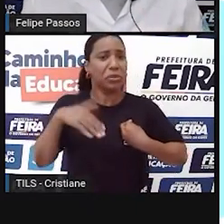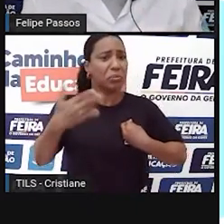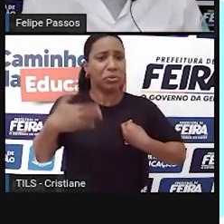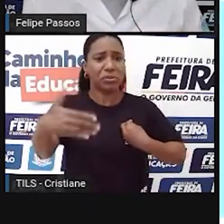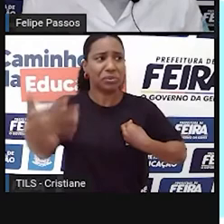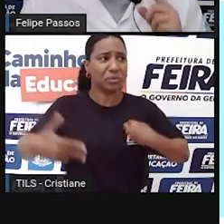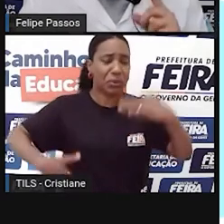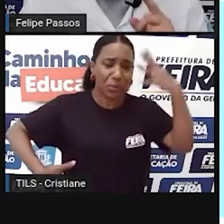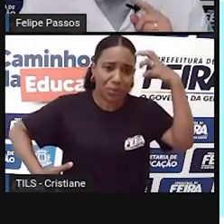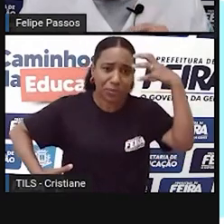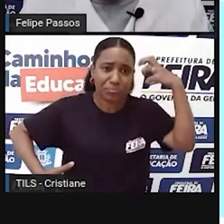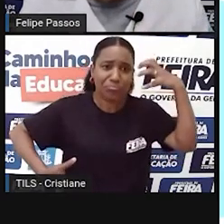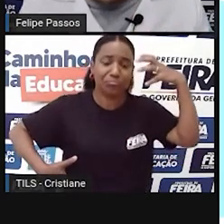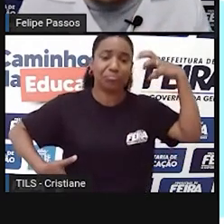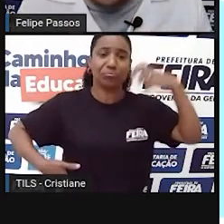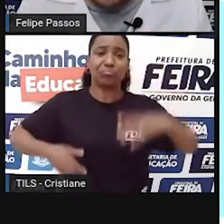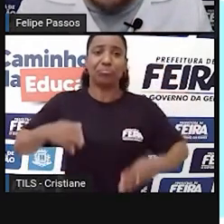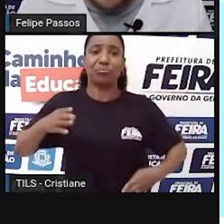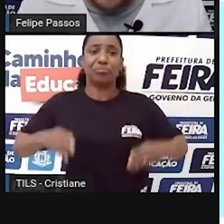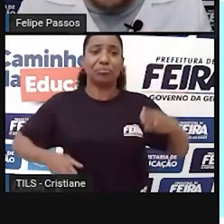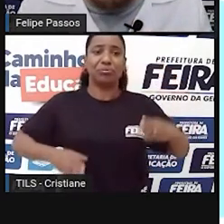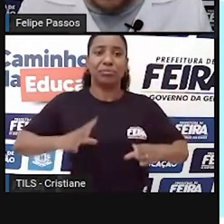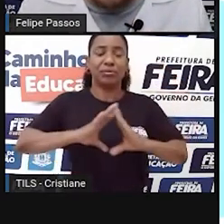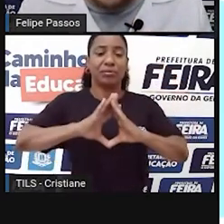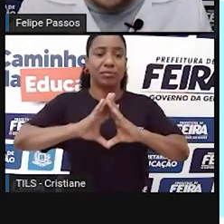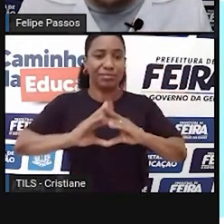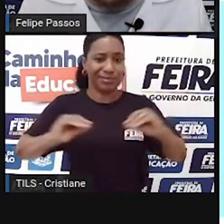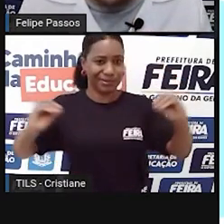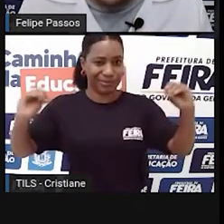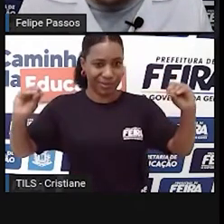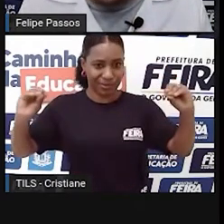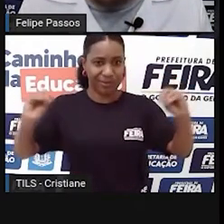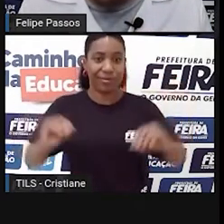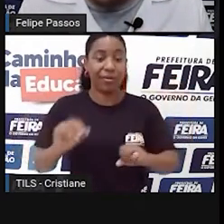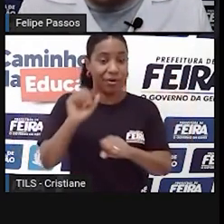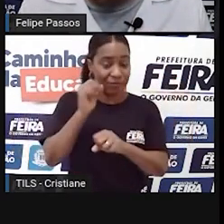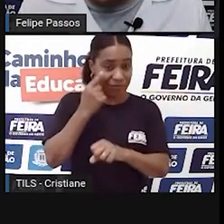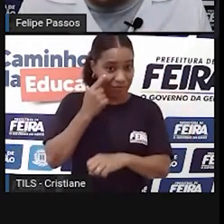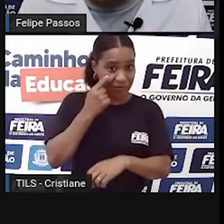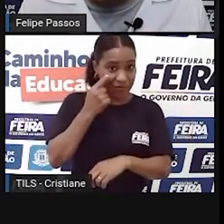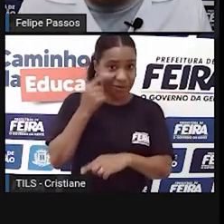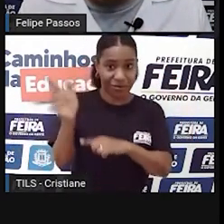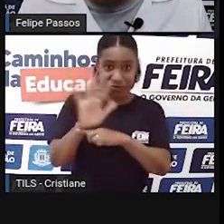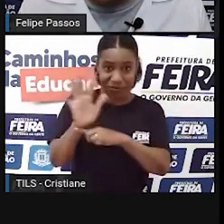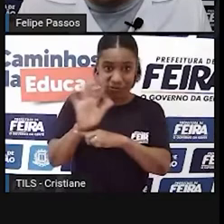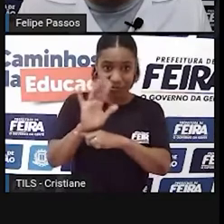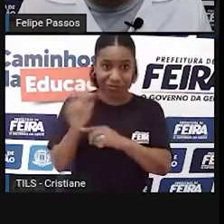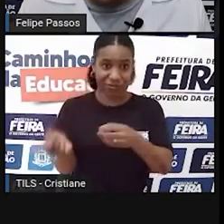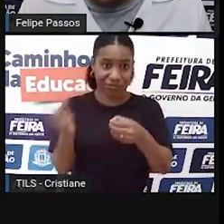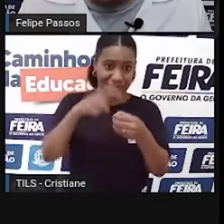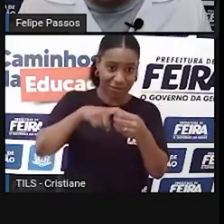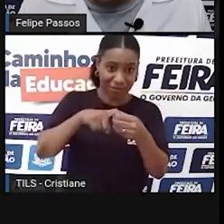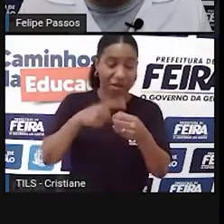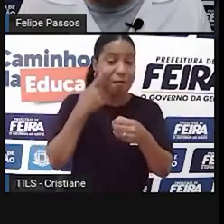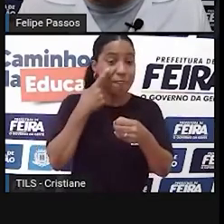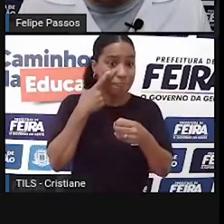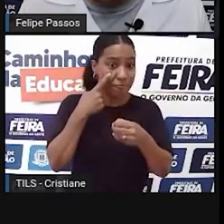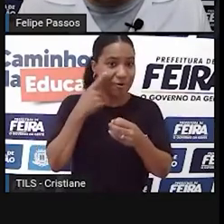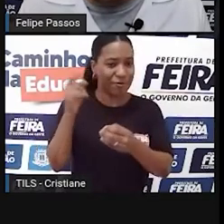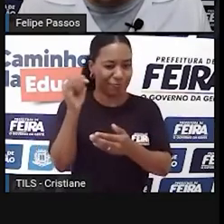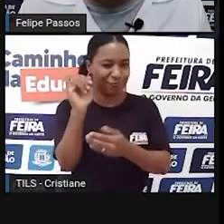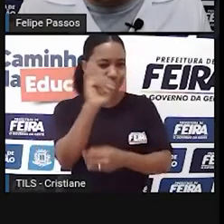aos poucos. Eu vou voltar aqui o vídeo rapidinho, pausado, só para vocês verem uma imagem,